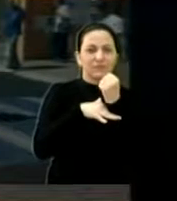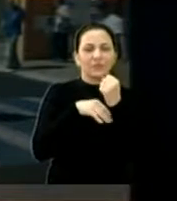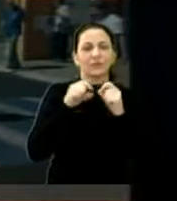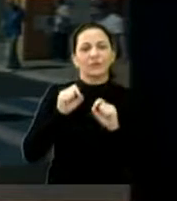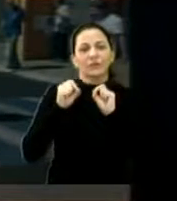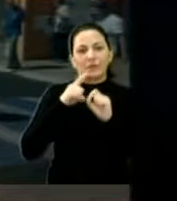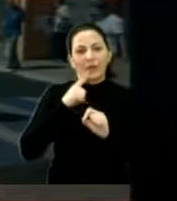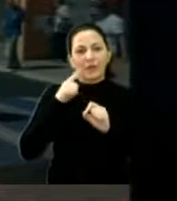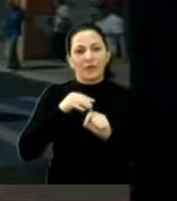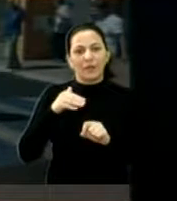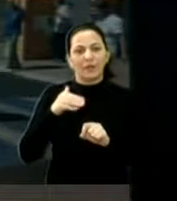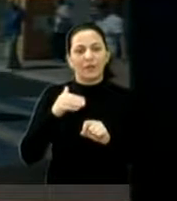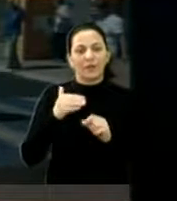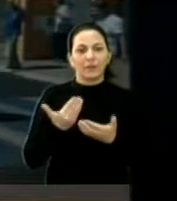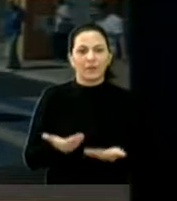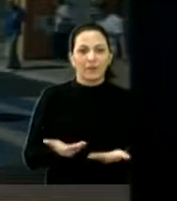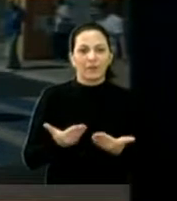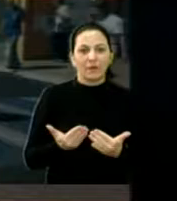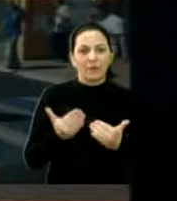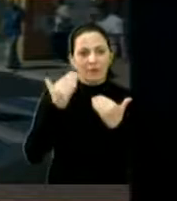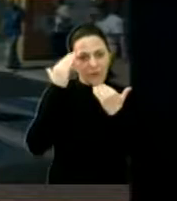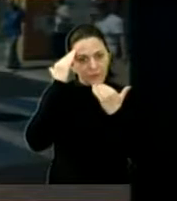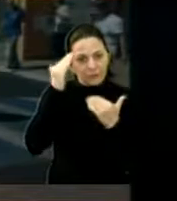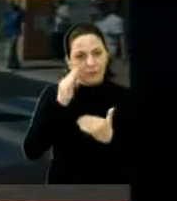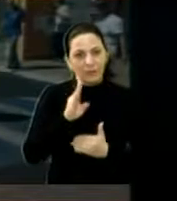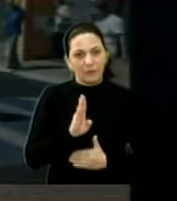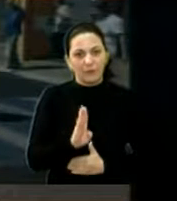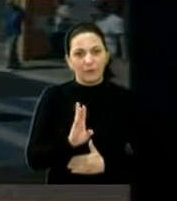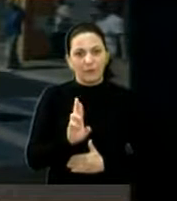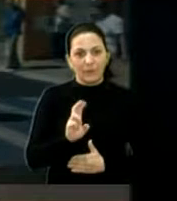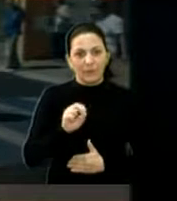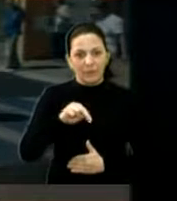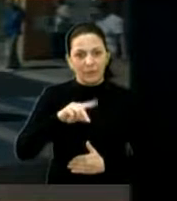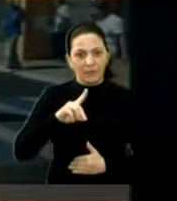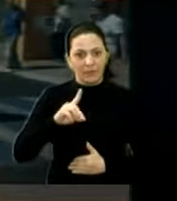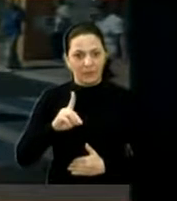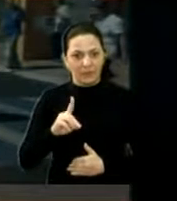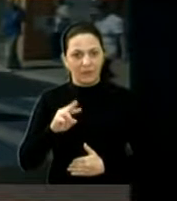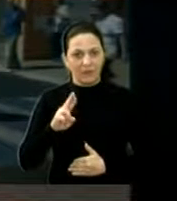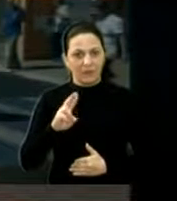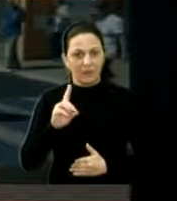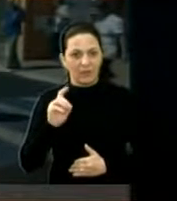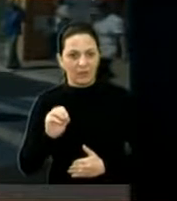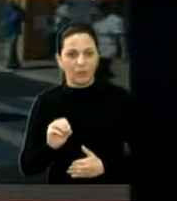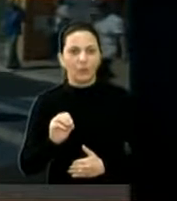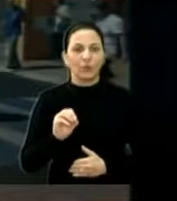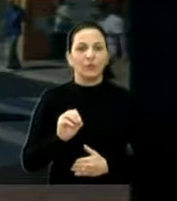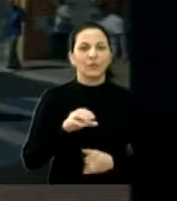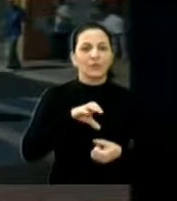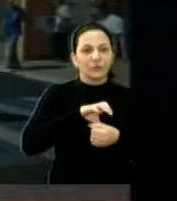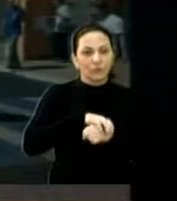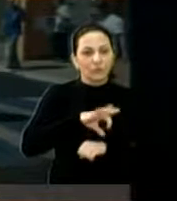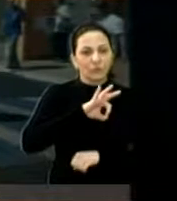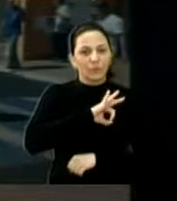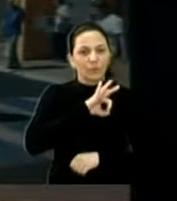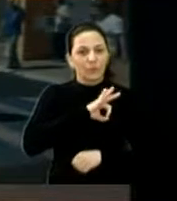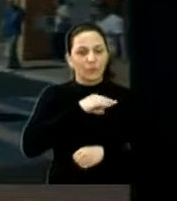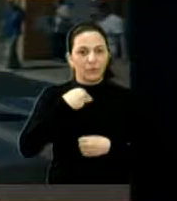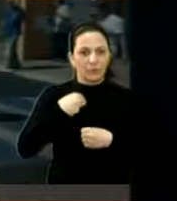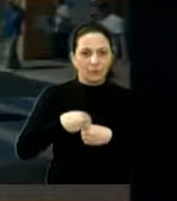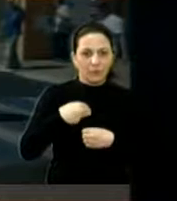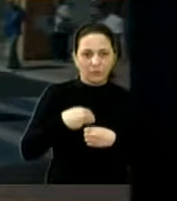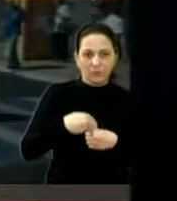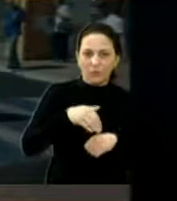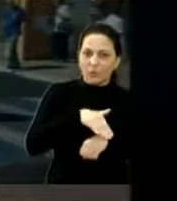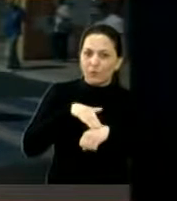conversei, até eu quero agradecer ao coronel João Bernardo Júnior, agradecer a segurança da guarda, falei com